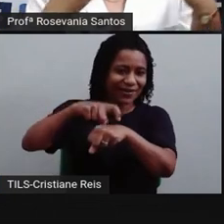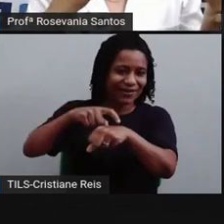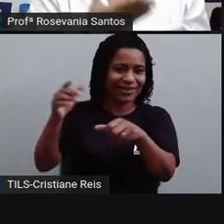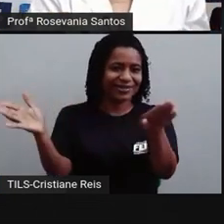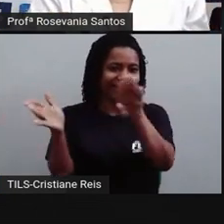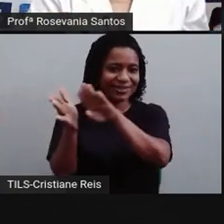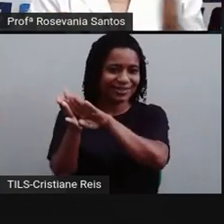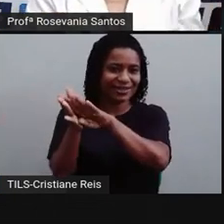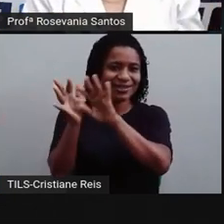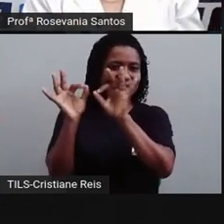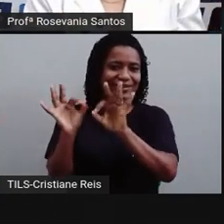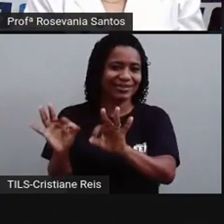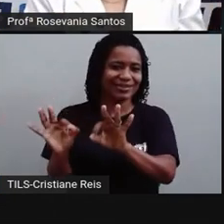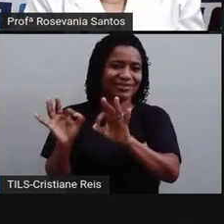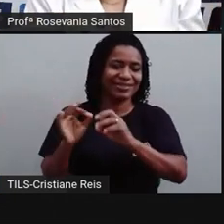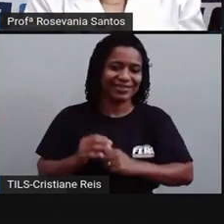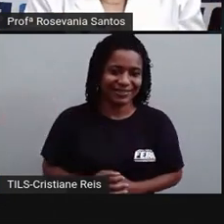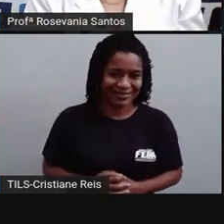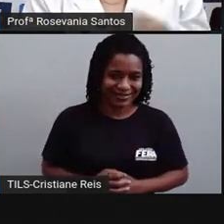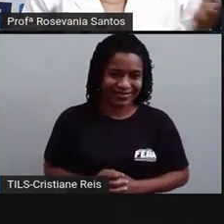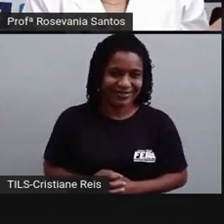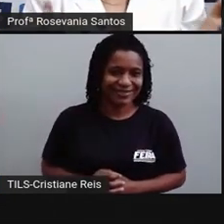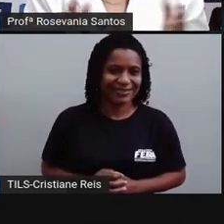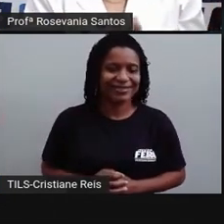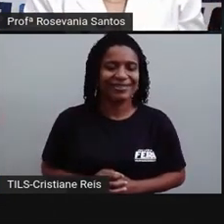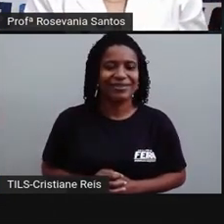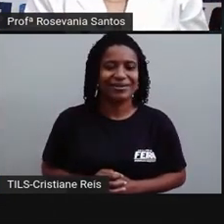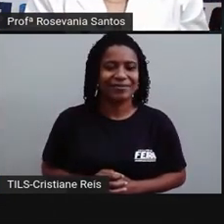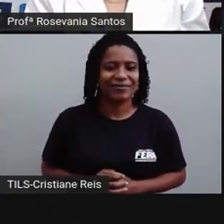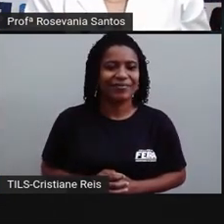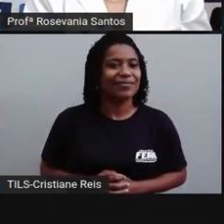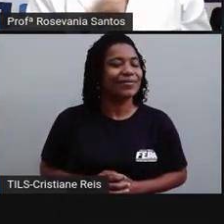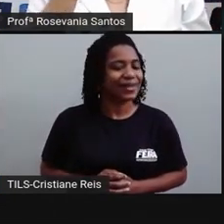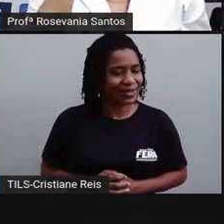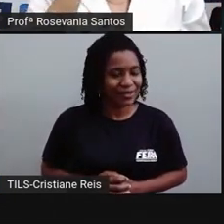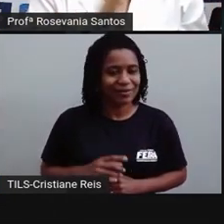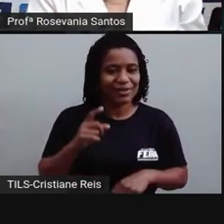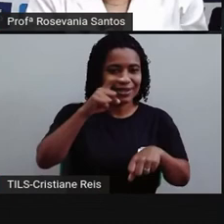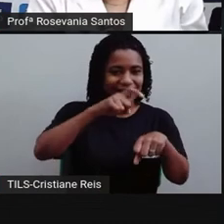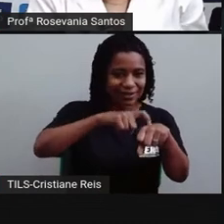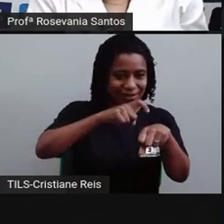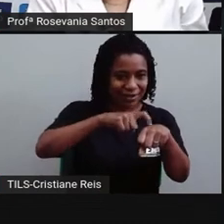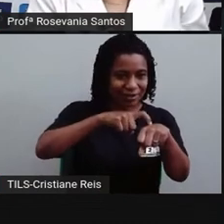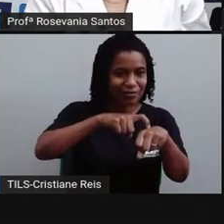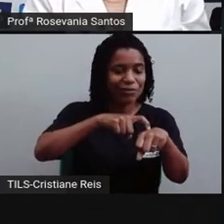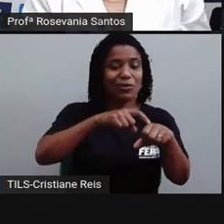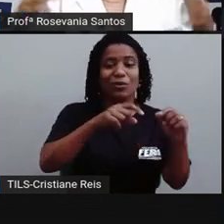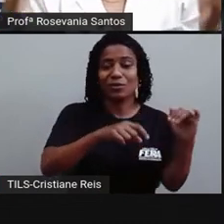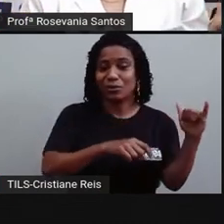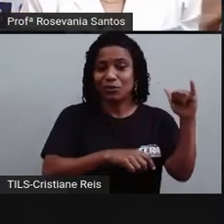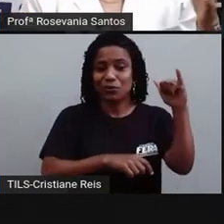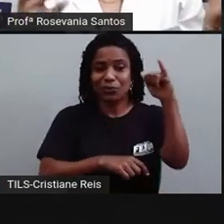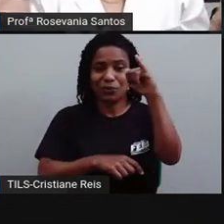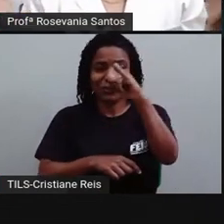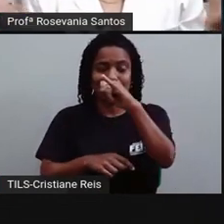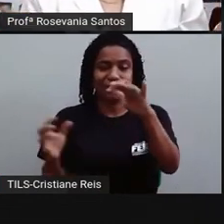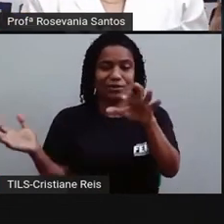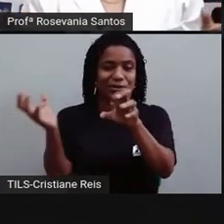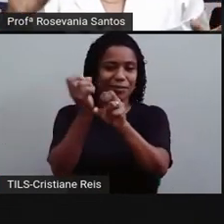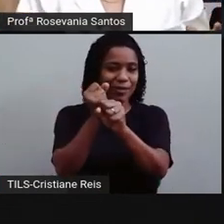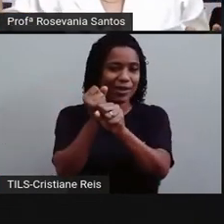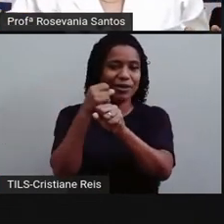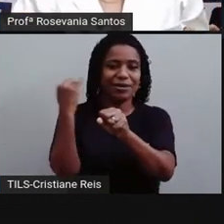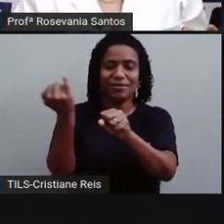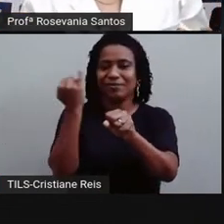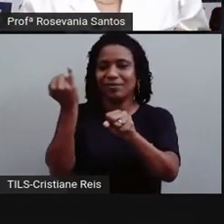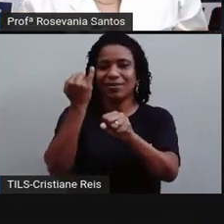horas então você já sabe que vai chegar lá 11 horas. Entenderam? Tempo de deslocamento sempre soma. e a diferença entre as